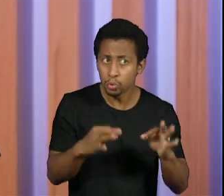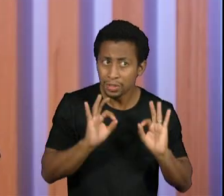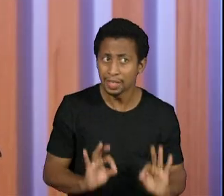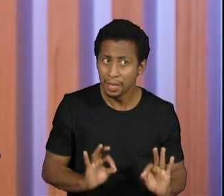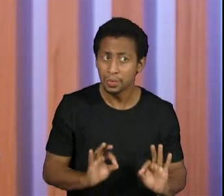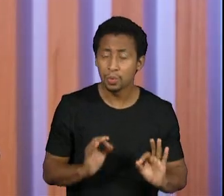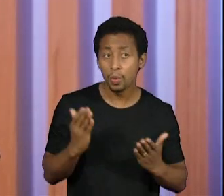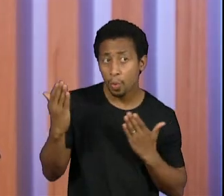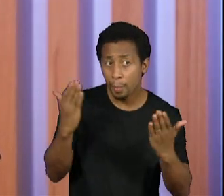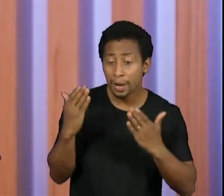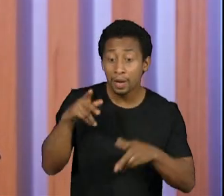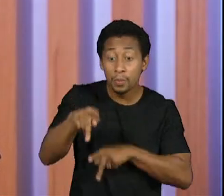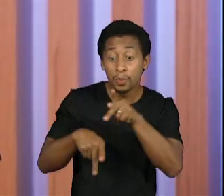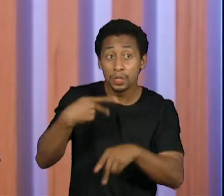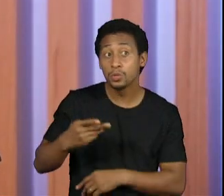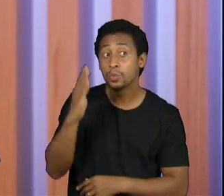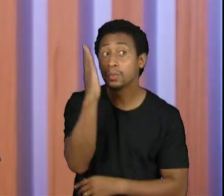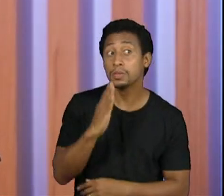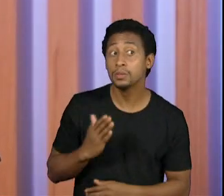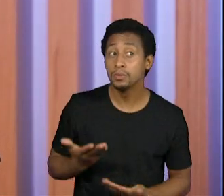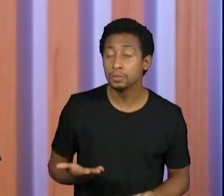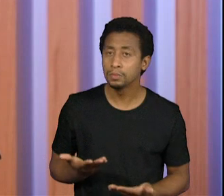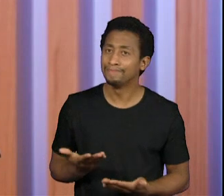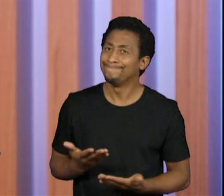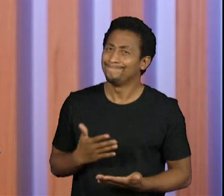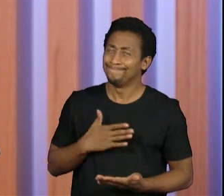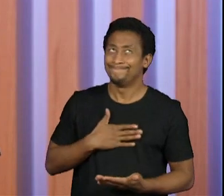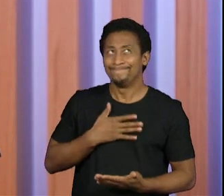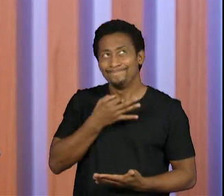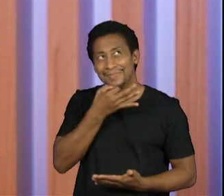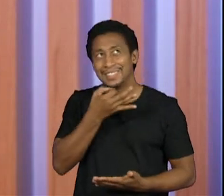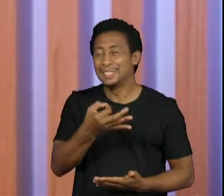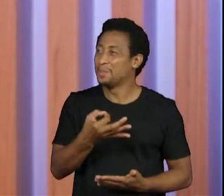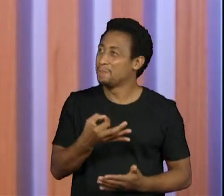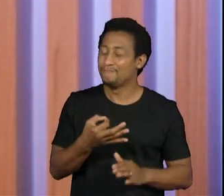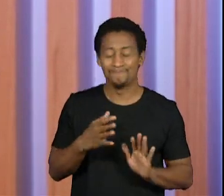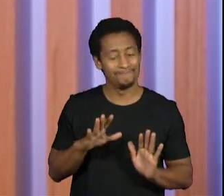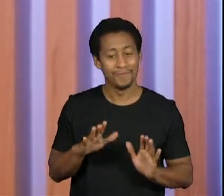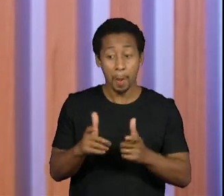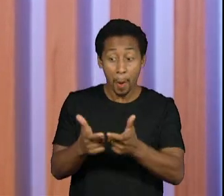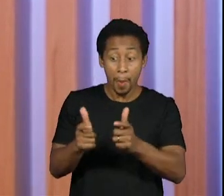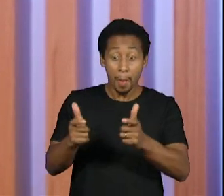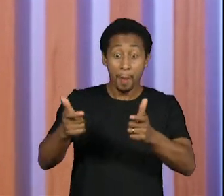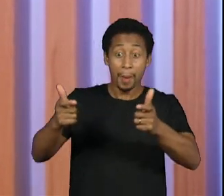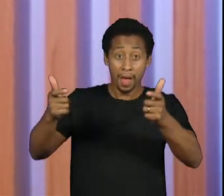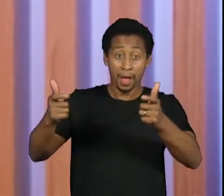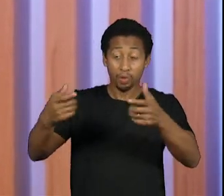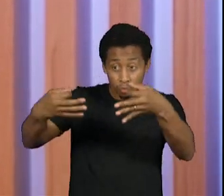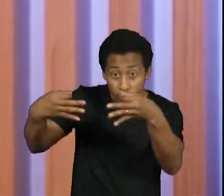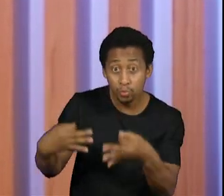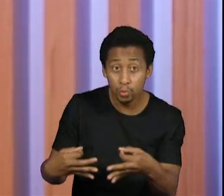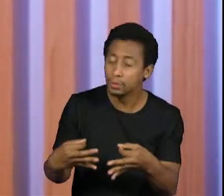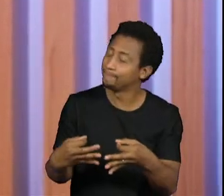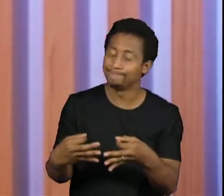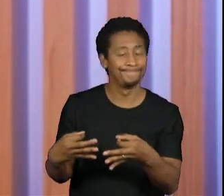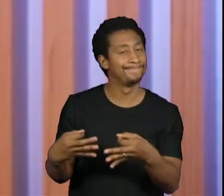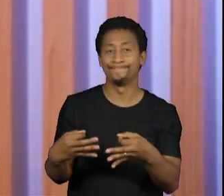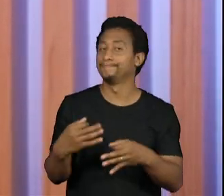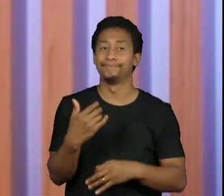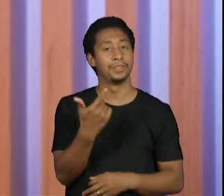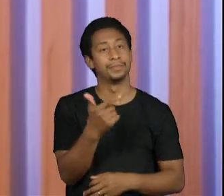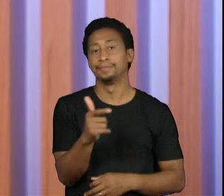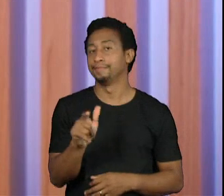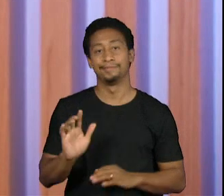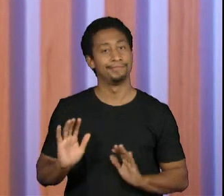Não, definitivamente não. Eu acho que existe um movimento por parte das empresas de comunicação para